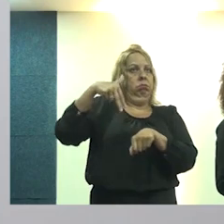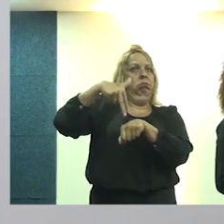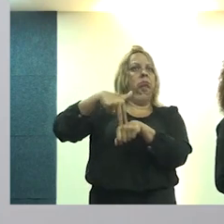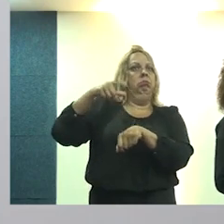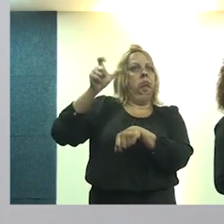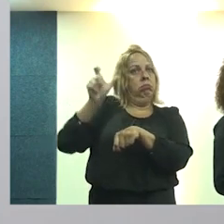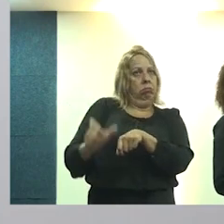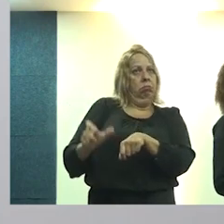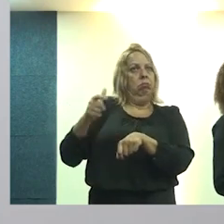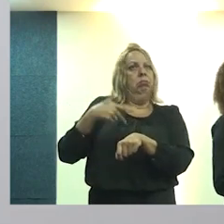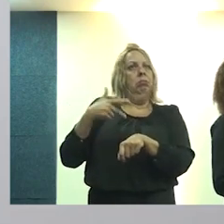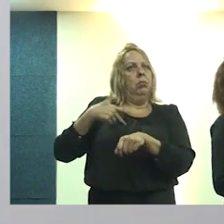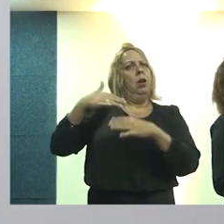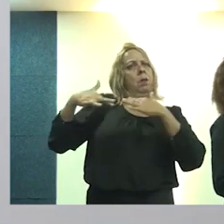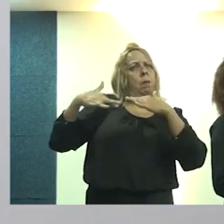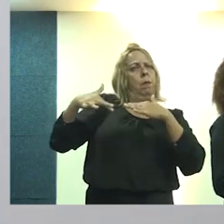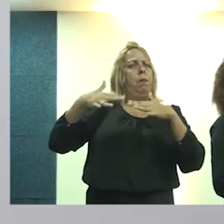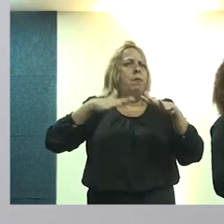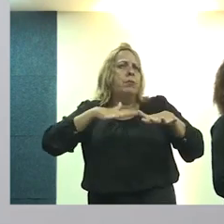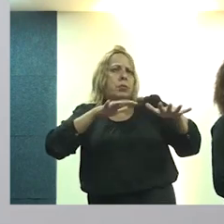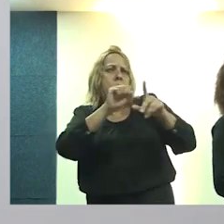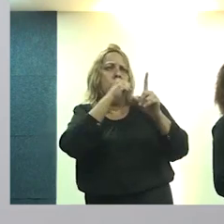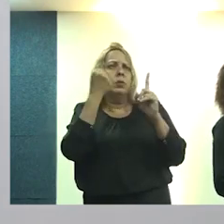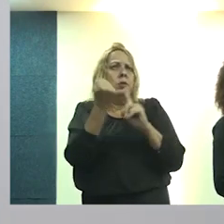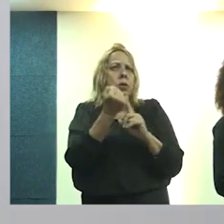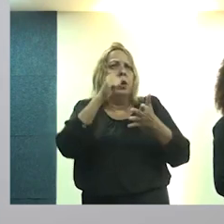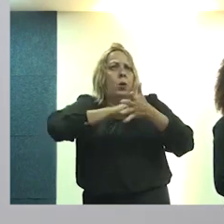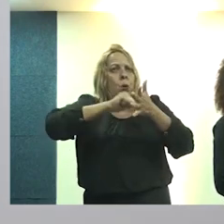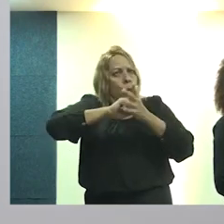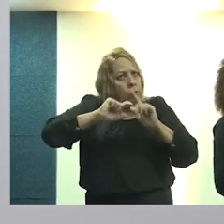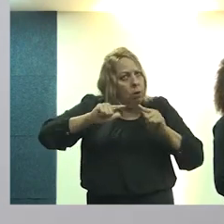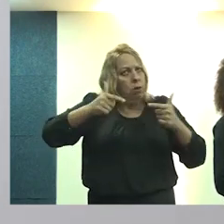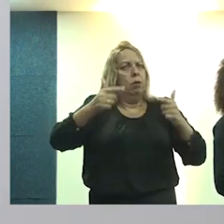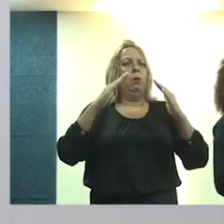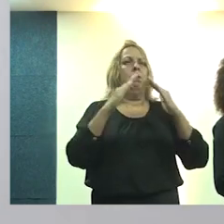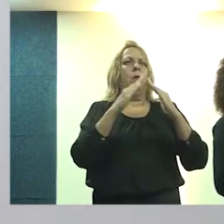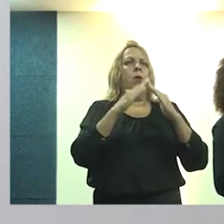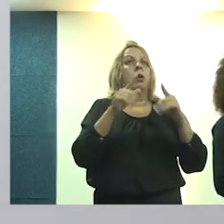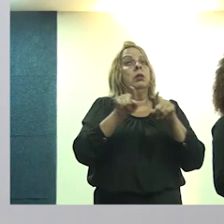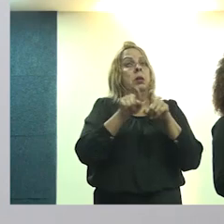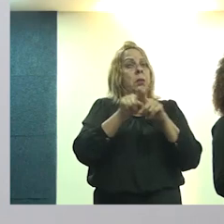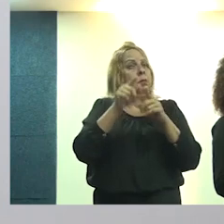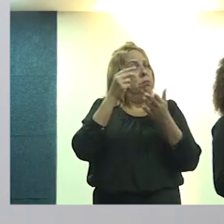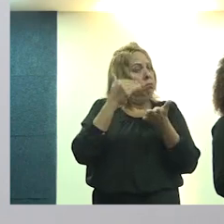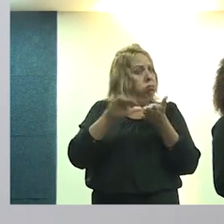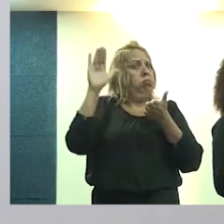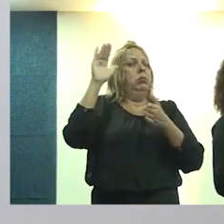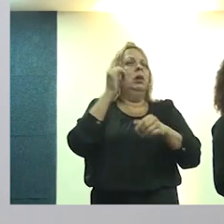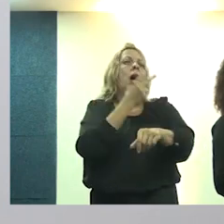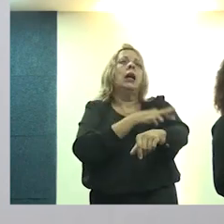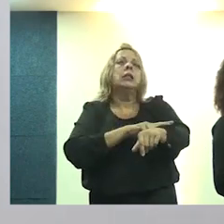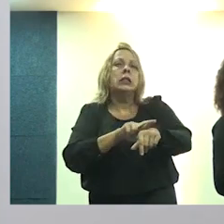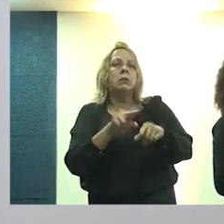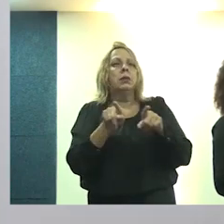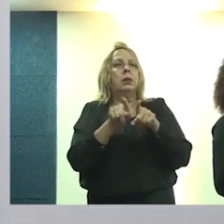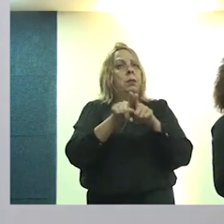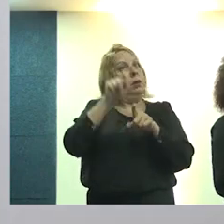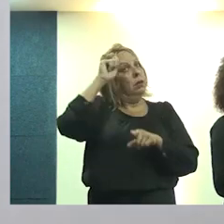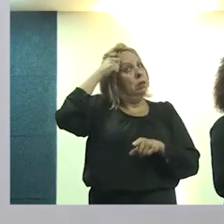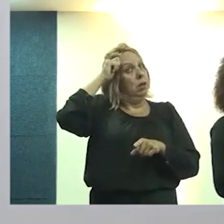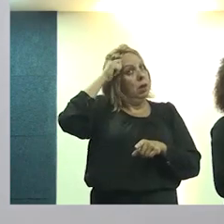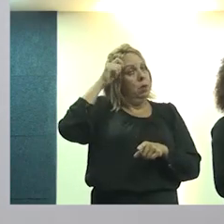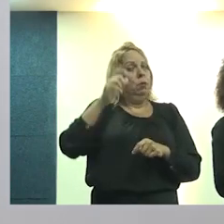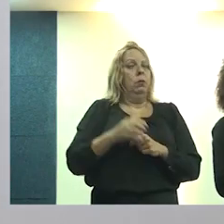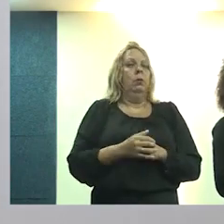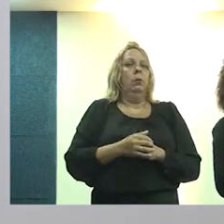que adveio dos movimentos sociais, da luta pela moradia, do movimento antirracista, do movimento negro, e é uma liderança que